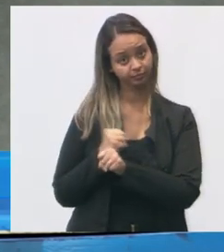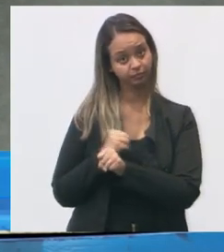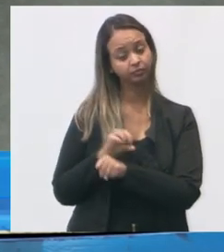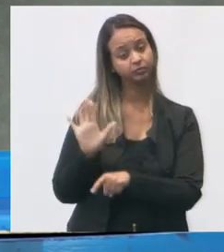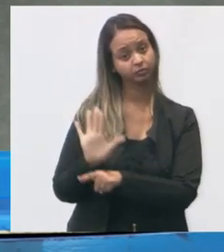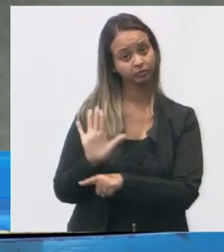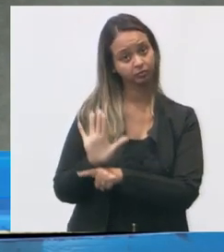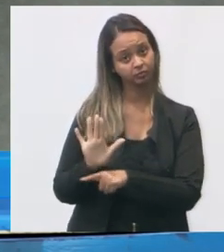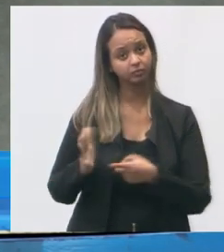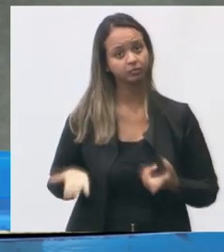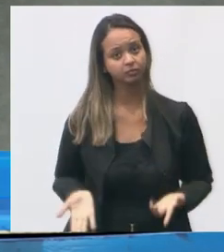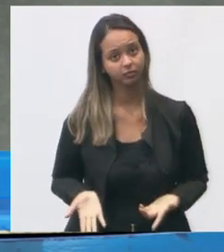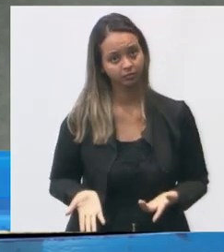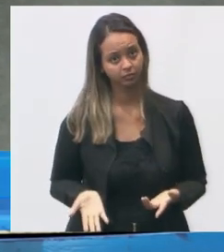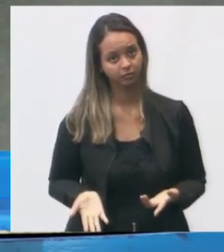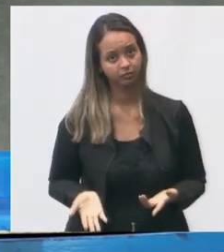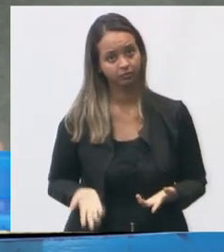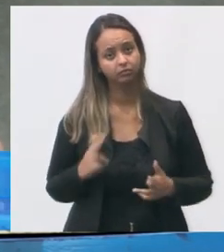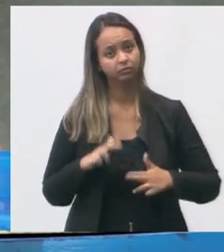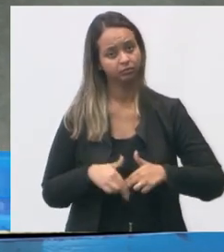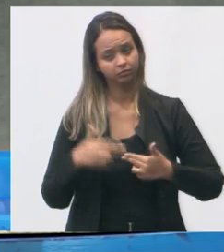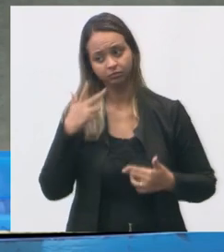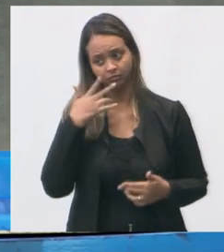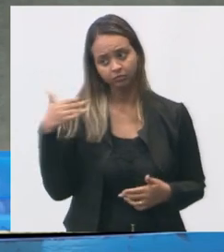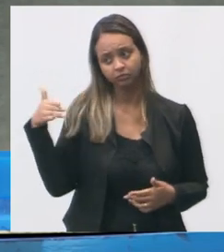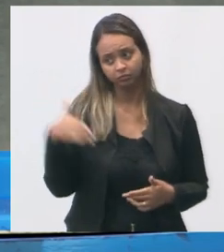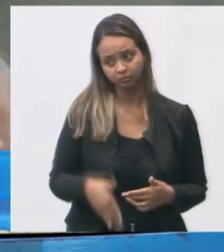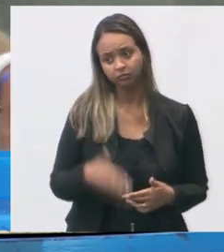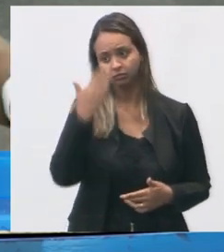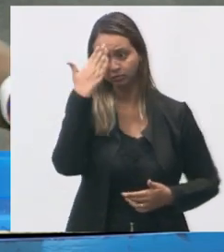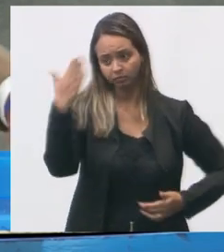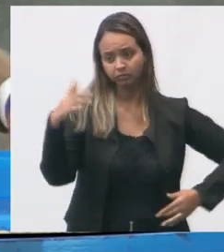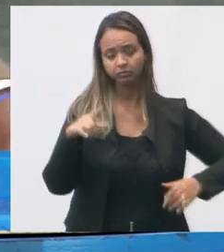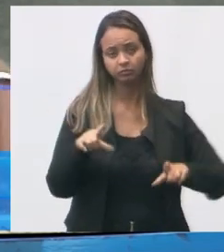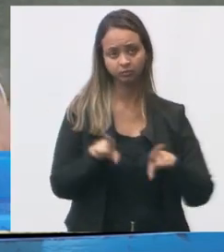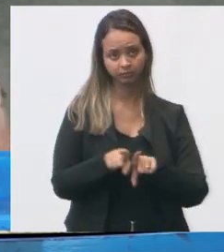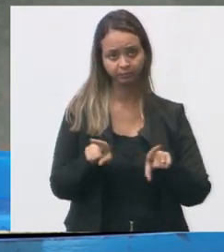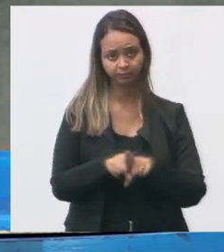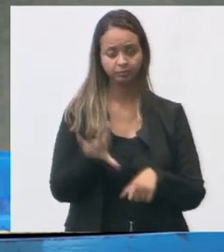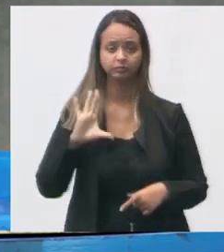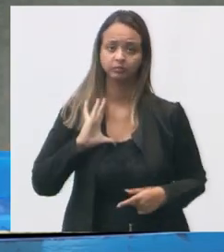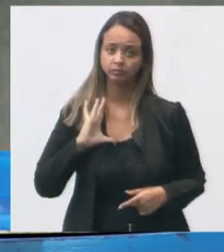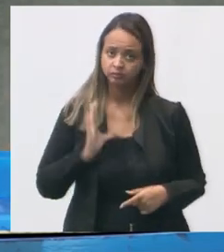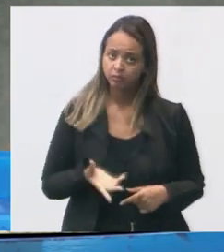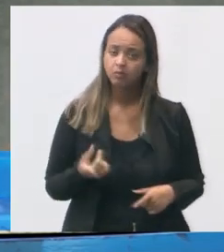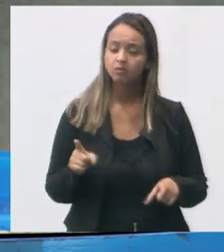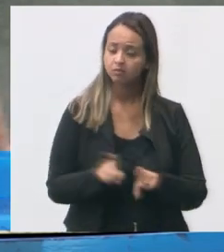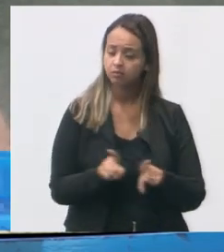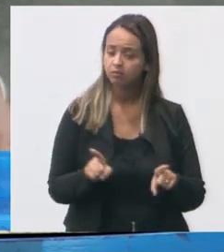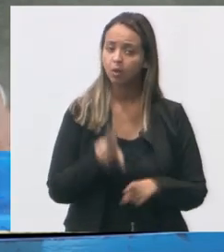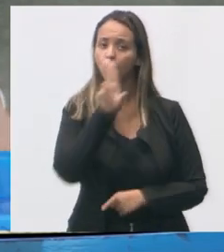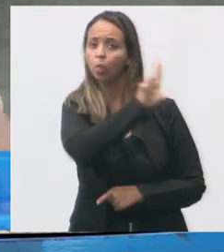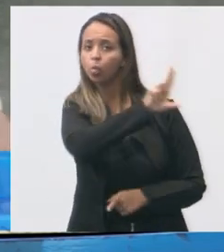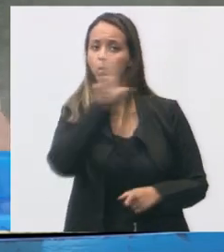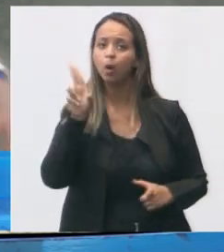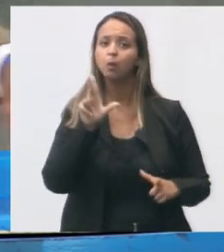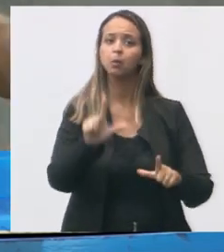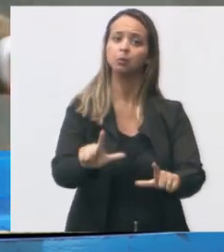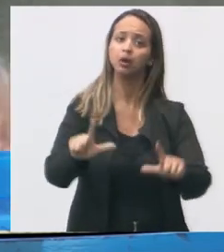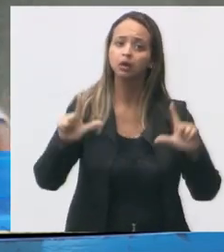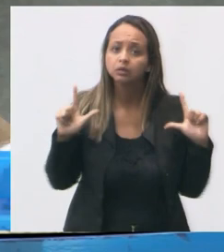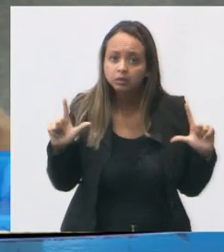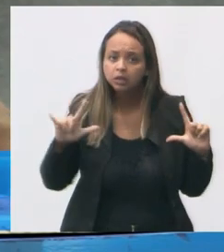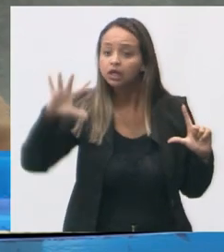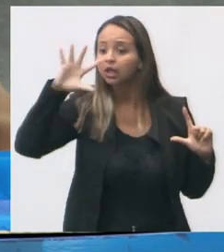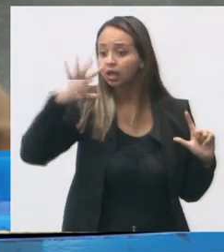ajudar. Por isso que eu disse, eu vim aqui também agradecer, porque nós tivemos a coragem de colocar o nosso nome para receber elogios e